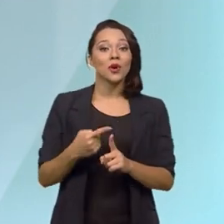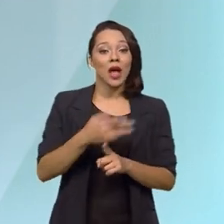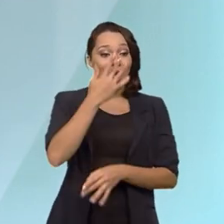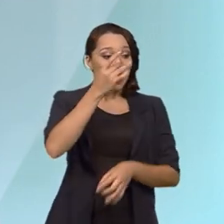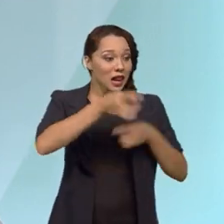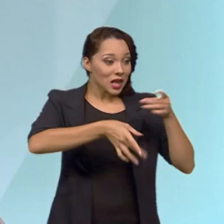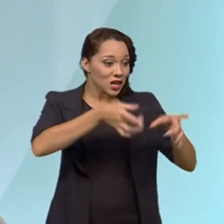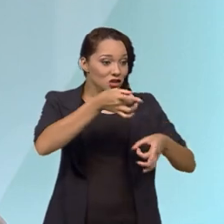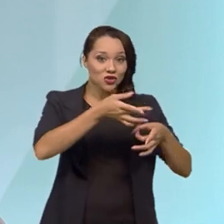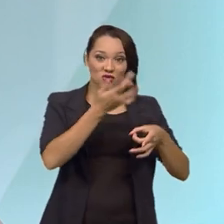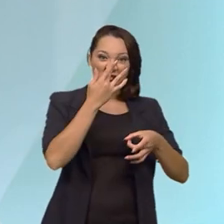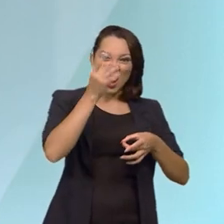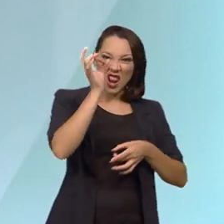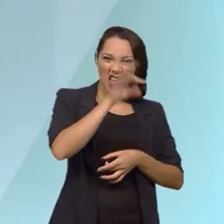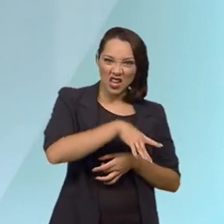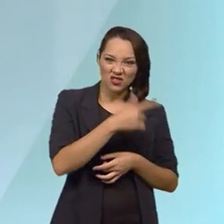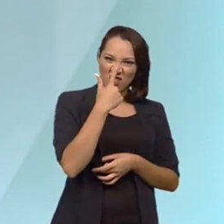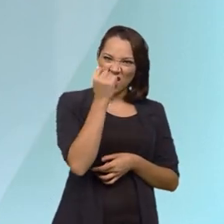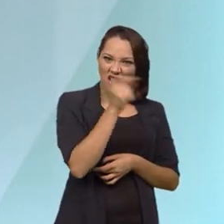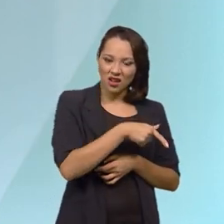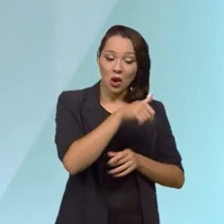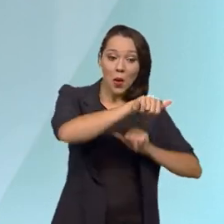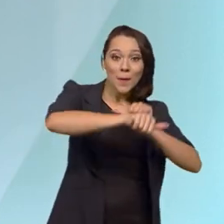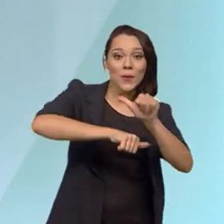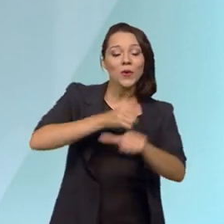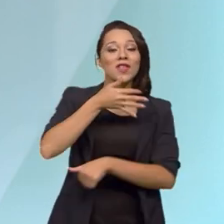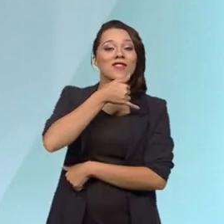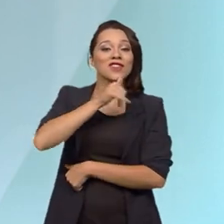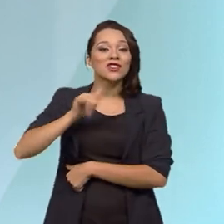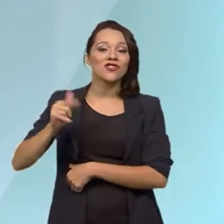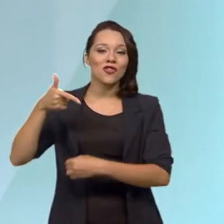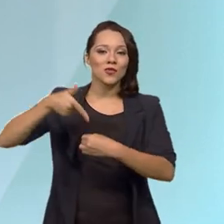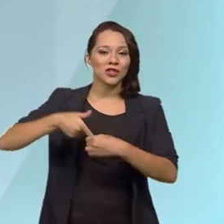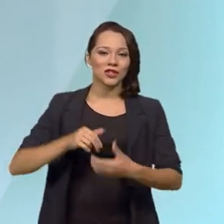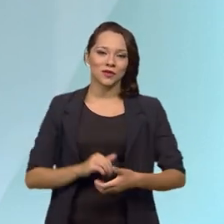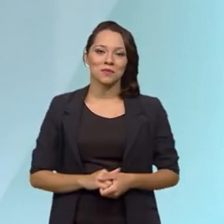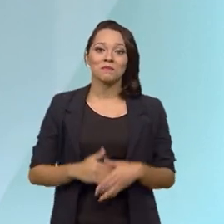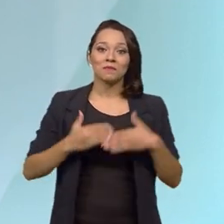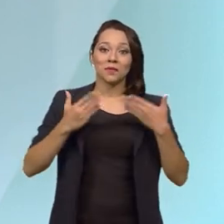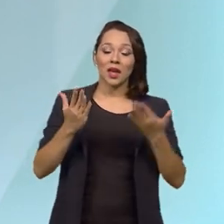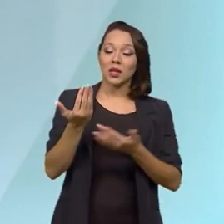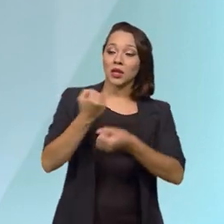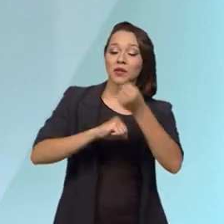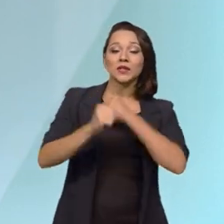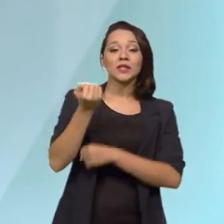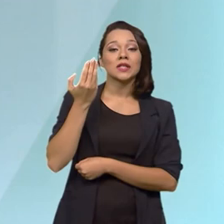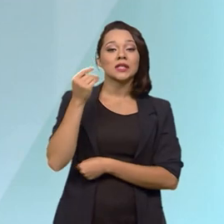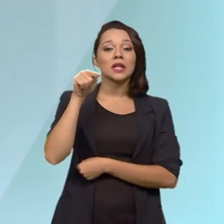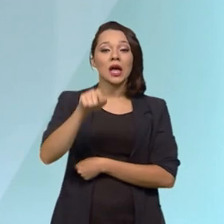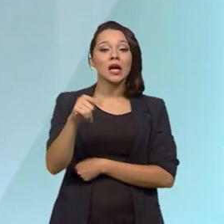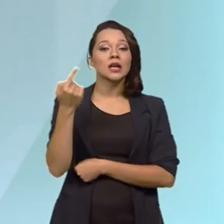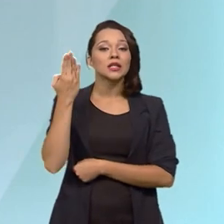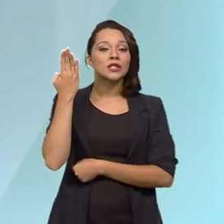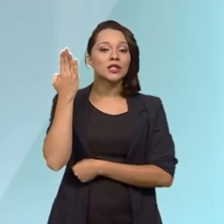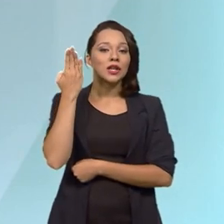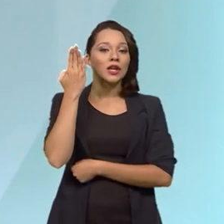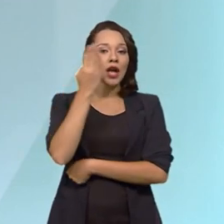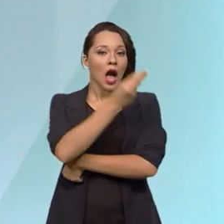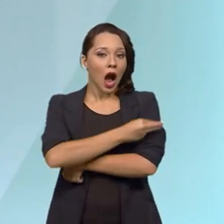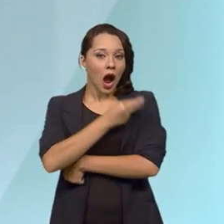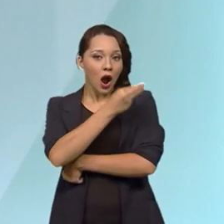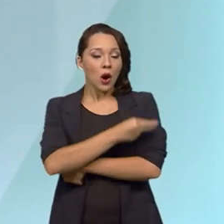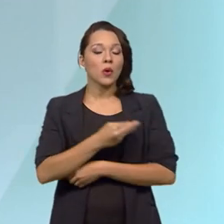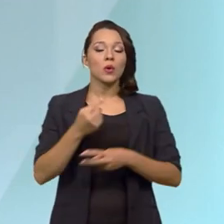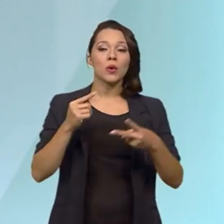lixo, aquilo que é lá lixo, em energia e combustível. Então, nas usinas de açúcar e álcool aí, eu consegui ver essa